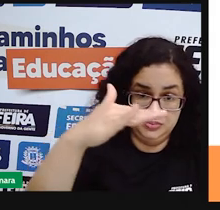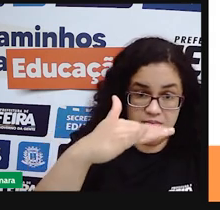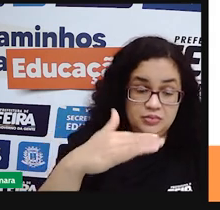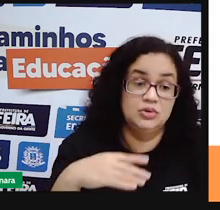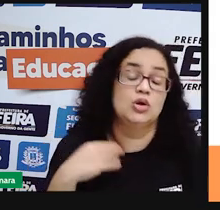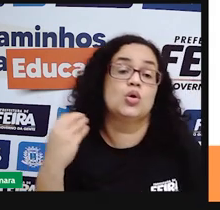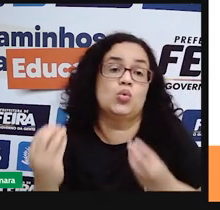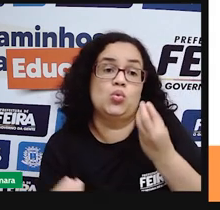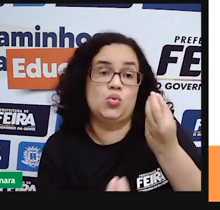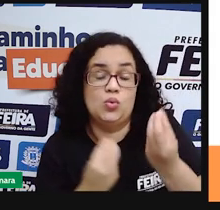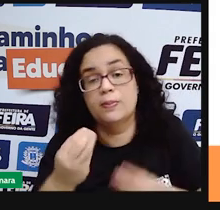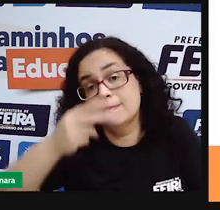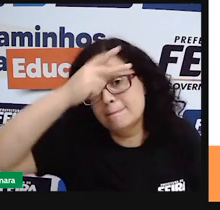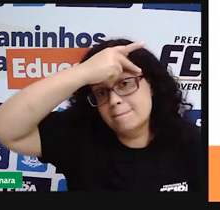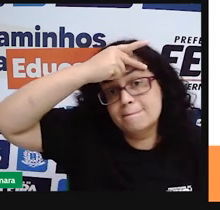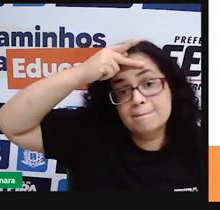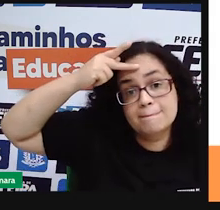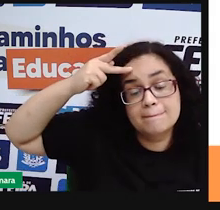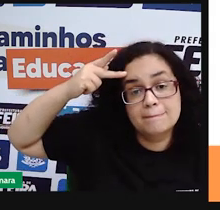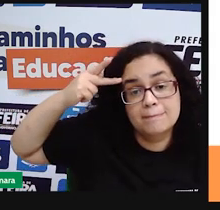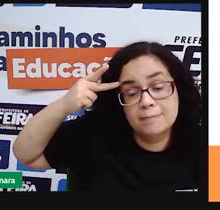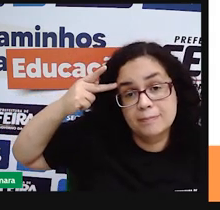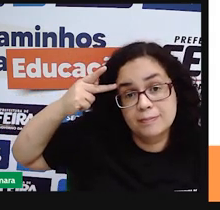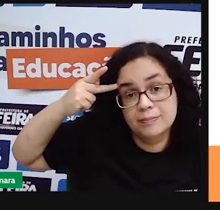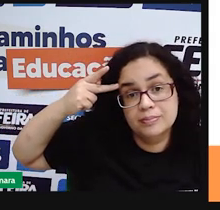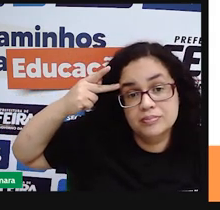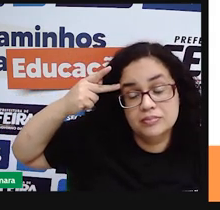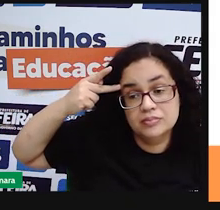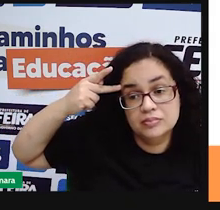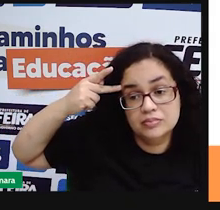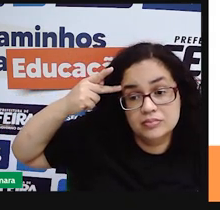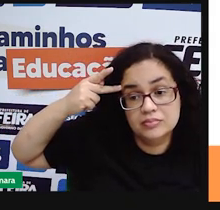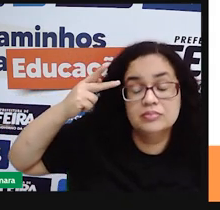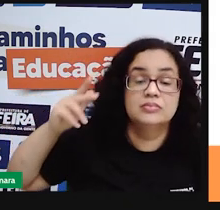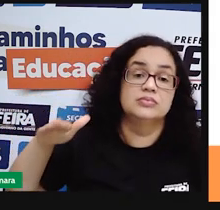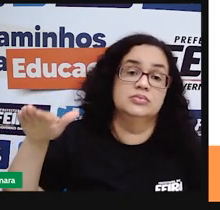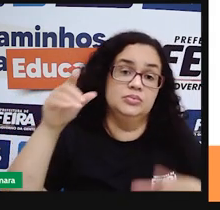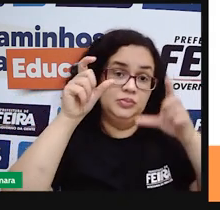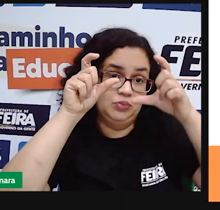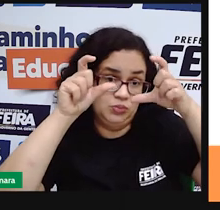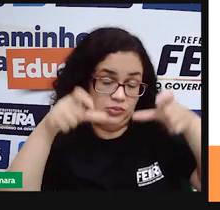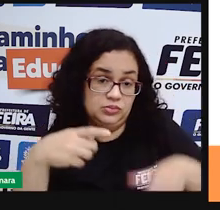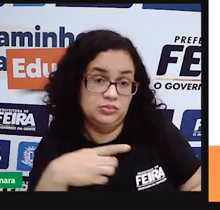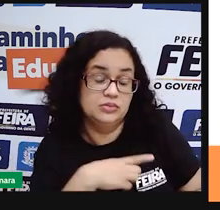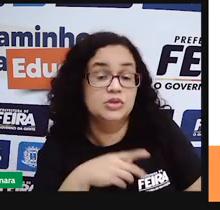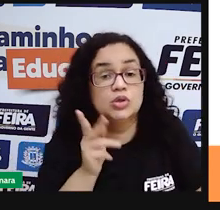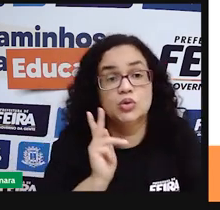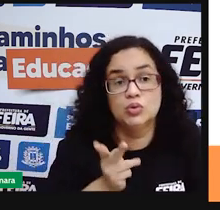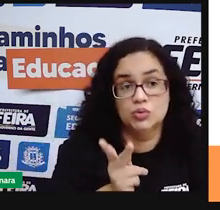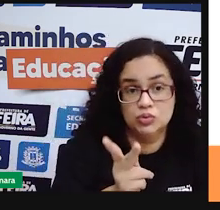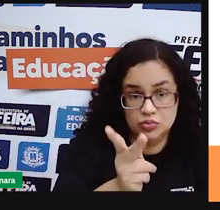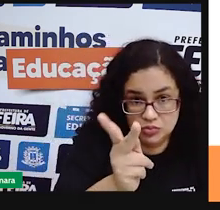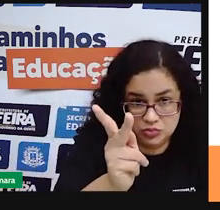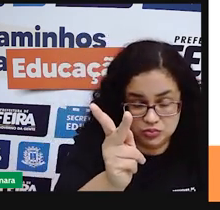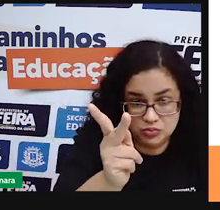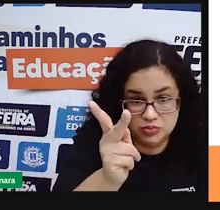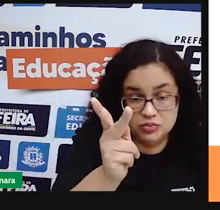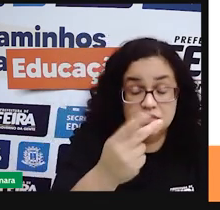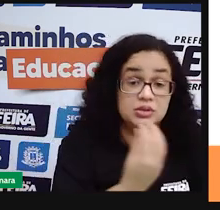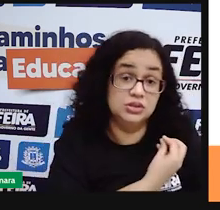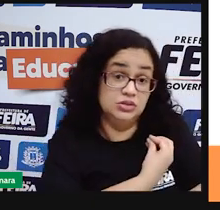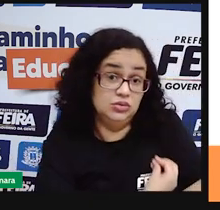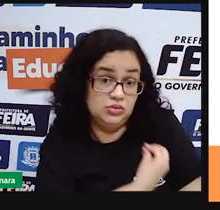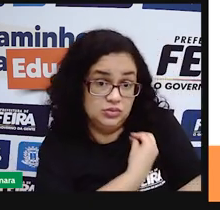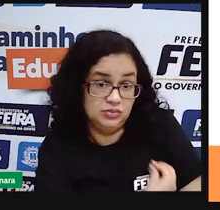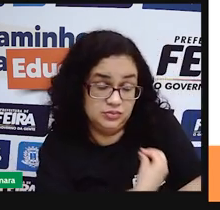outras pessoas mas que sejam devolvidos e naqueles espaços eles possam dar continuidade às suas vidas né aos